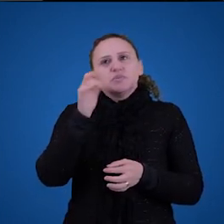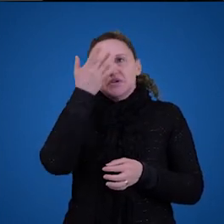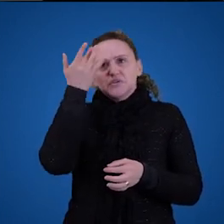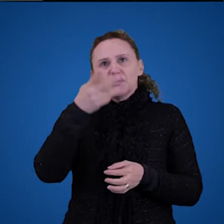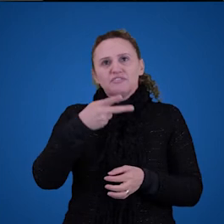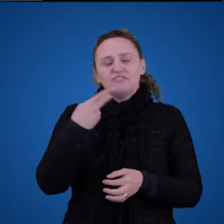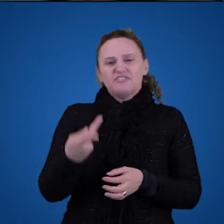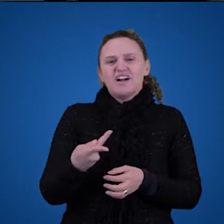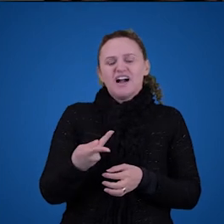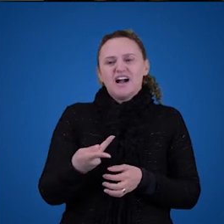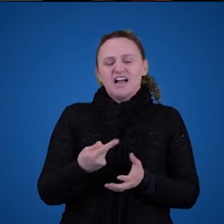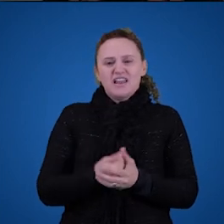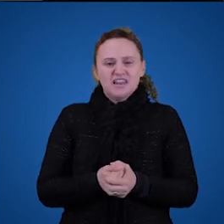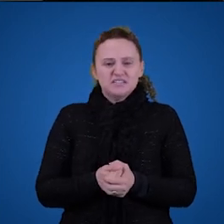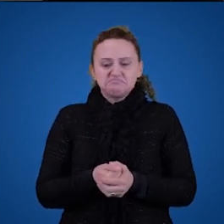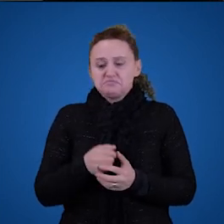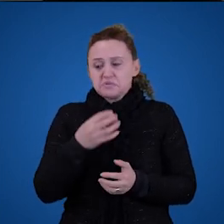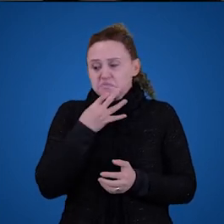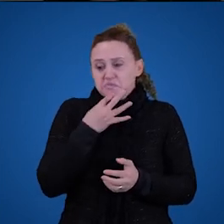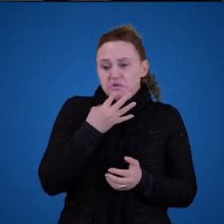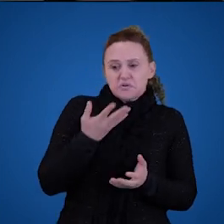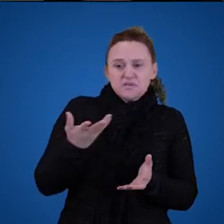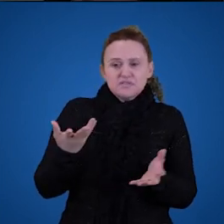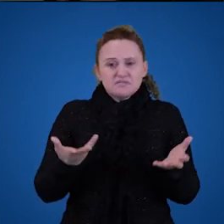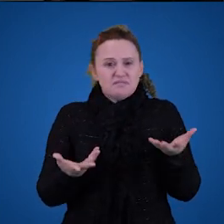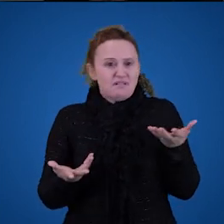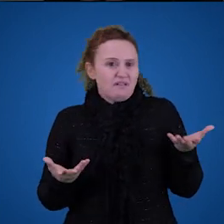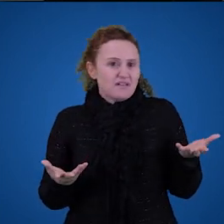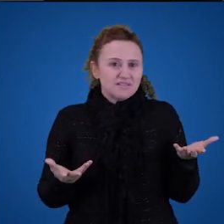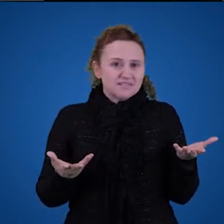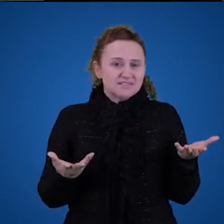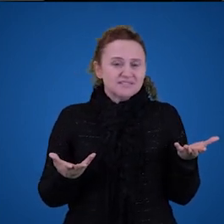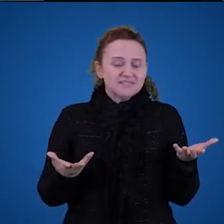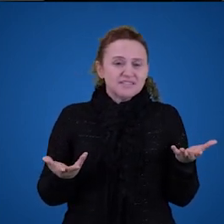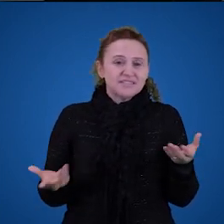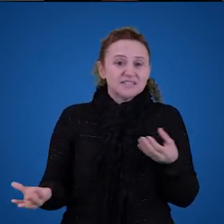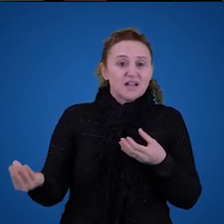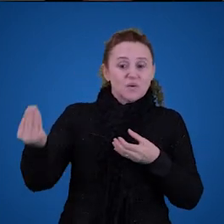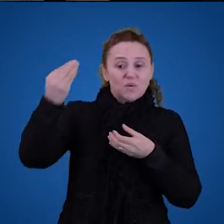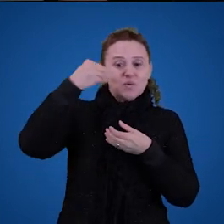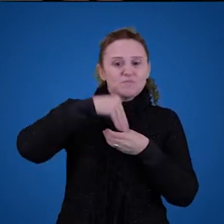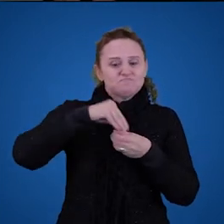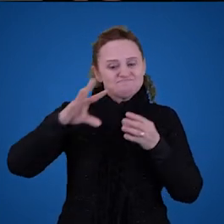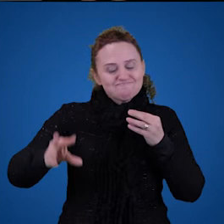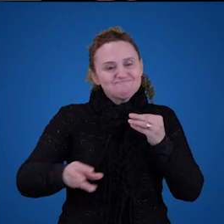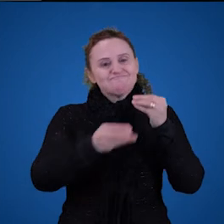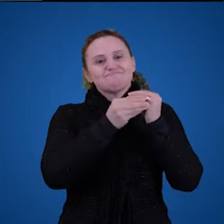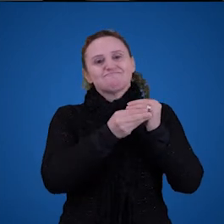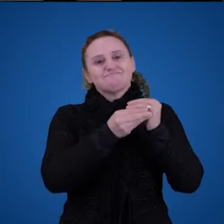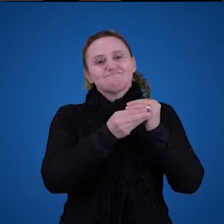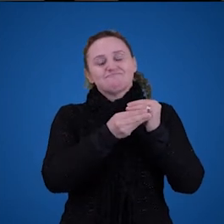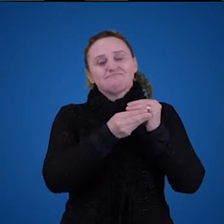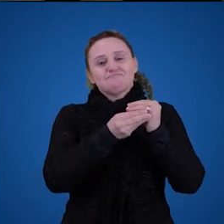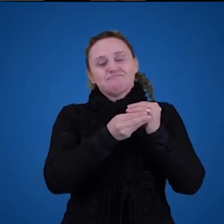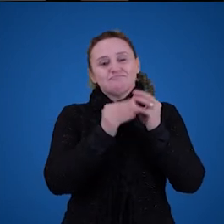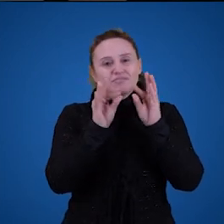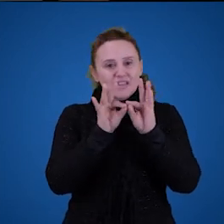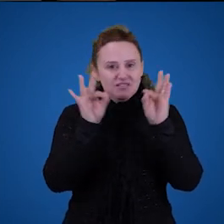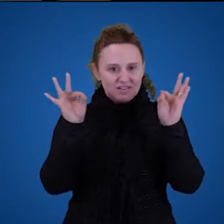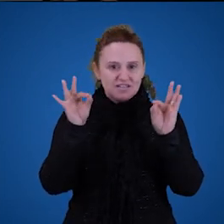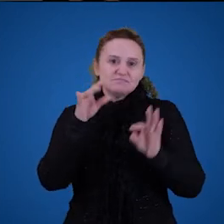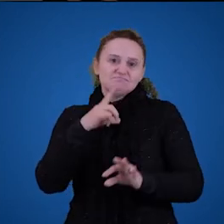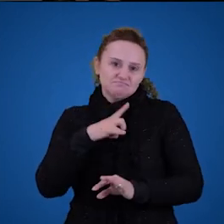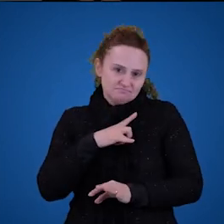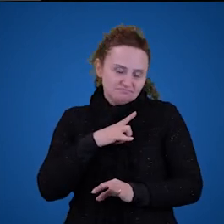conhecemos objeto, né? O falante, ele está inserindo o objeto na frase ao falar. E isso quer dizer que a frase